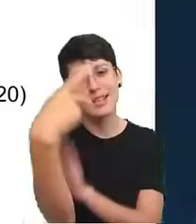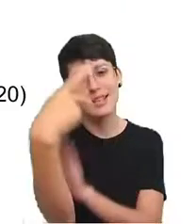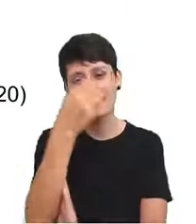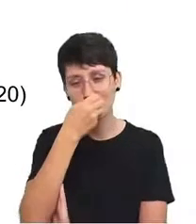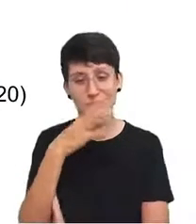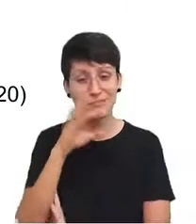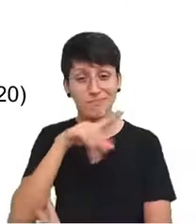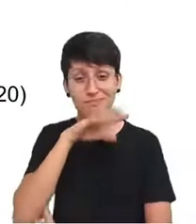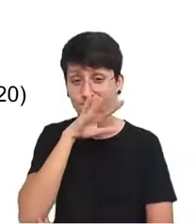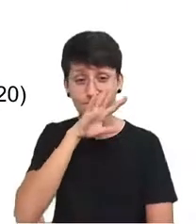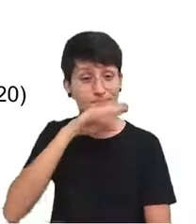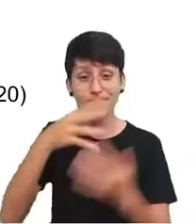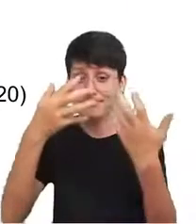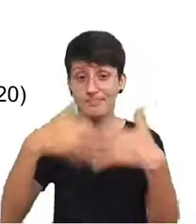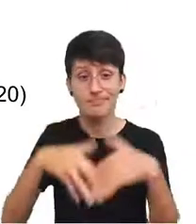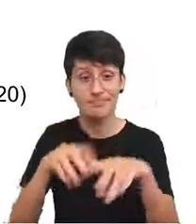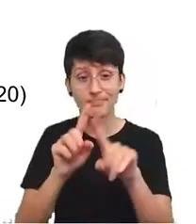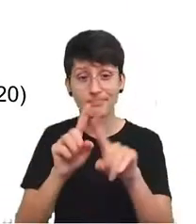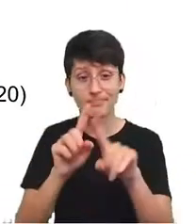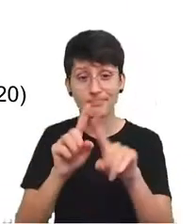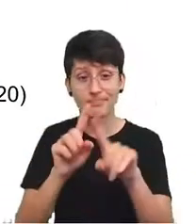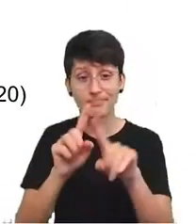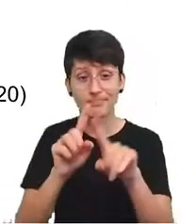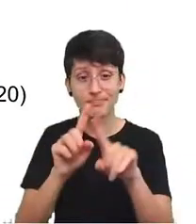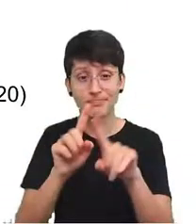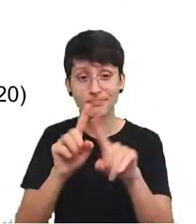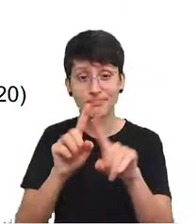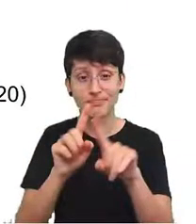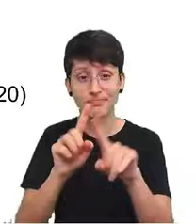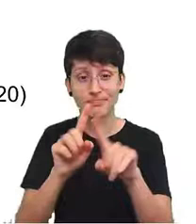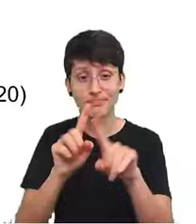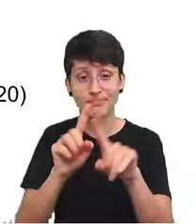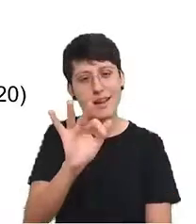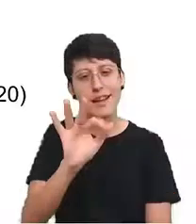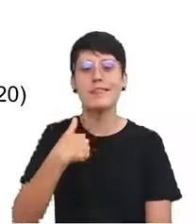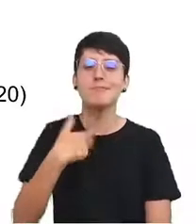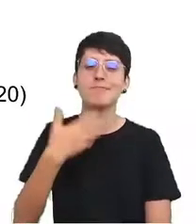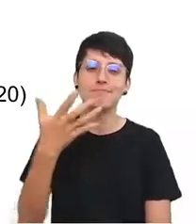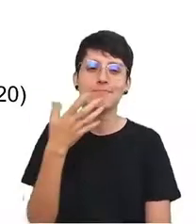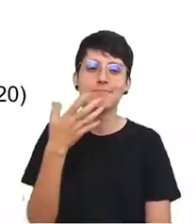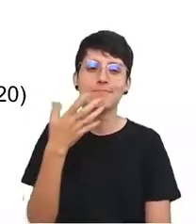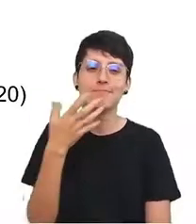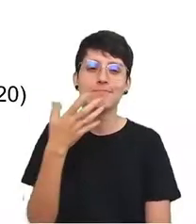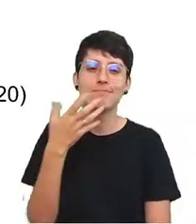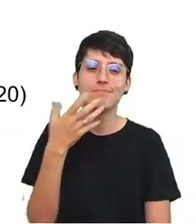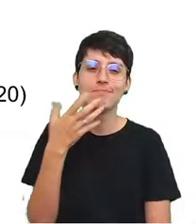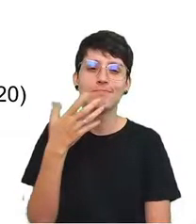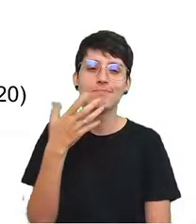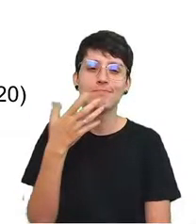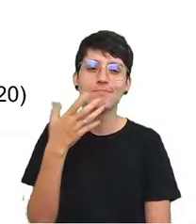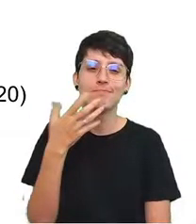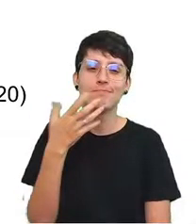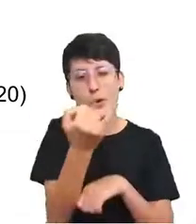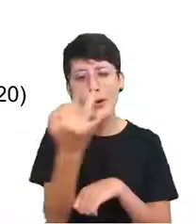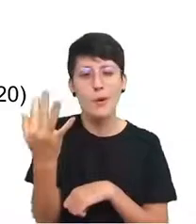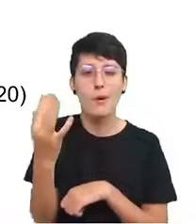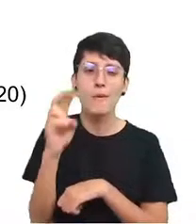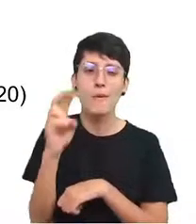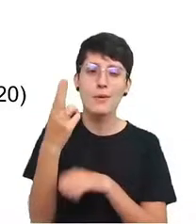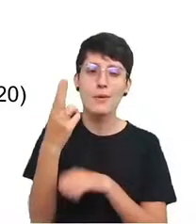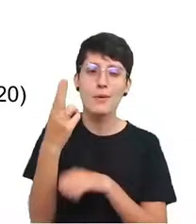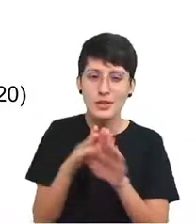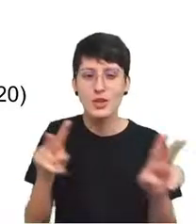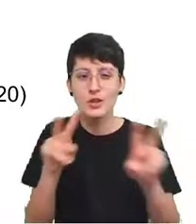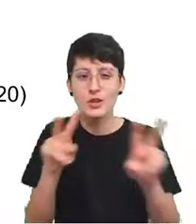E aí os resultados também serão bons. Agora, eu gostaria de sugerir algumas diretrizes ou orientações sobre como usar